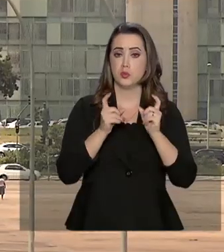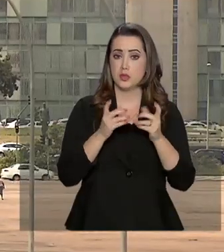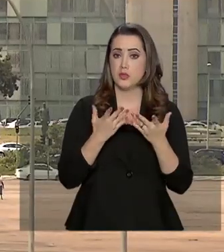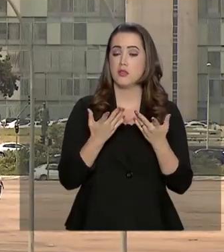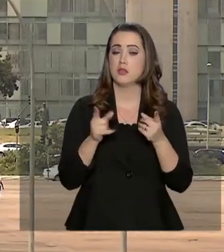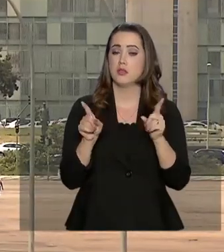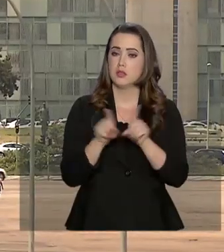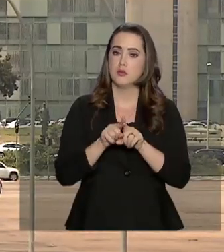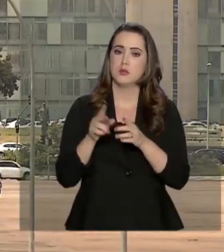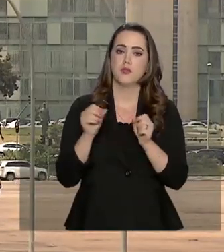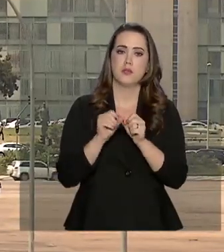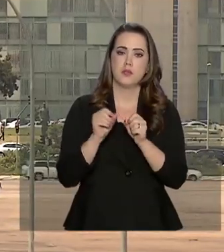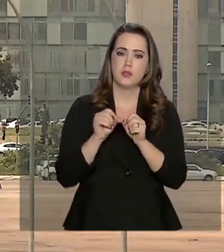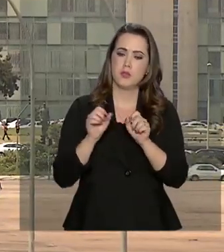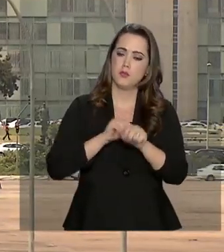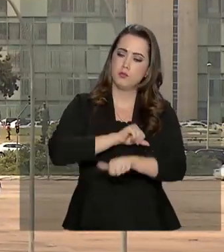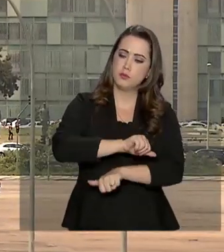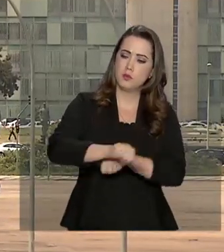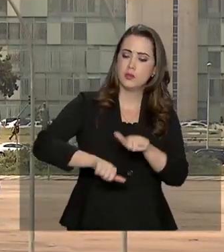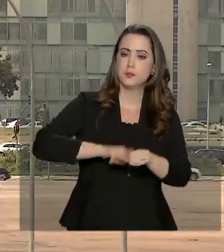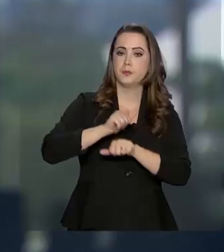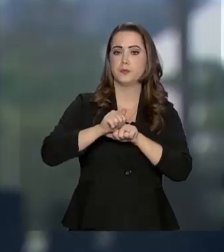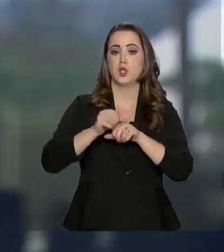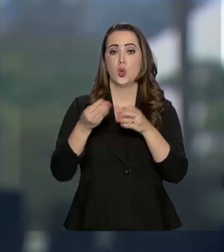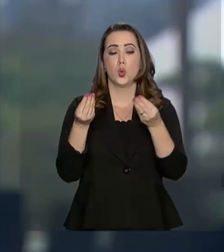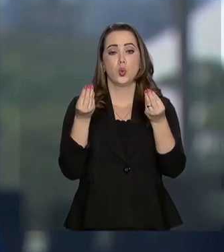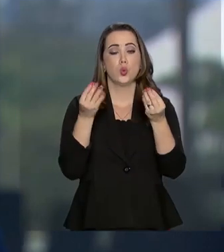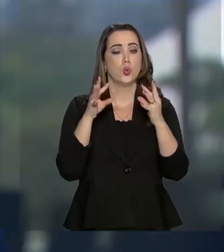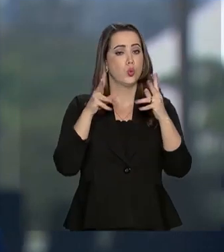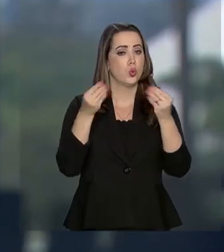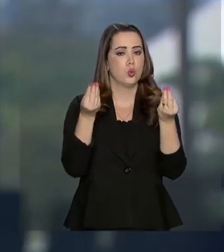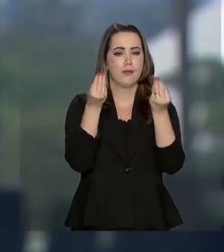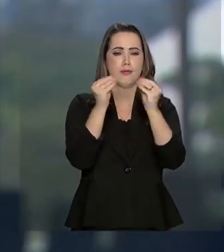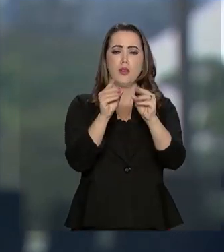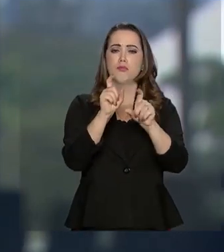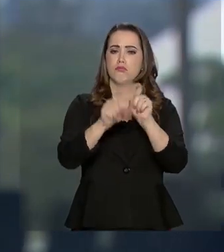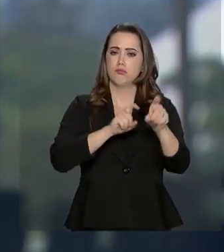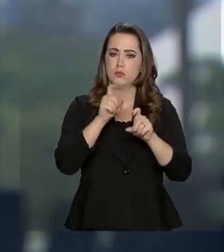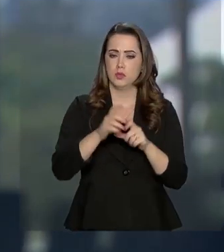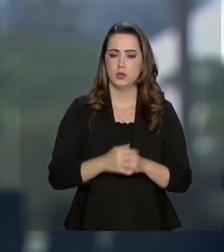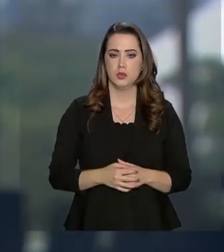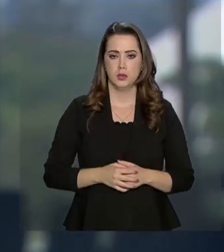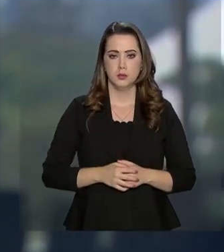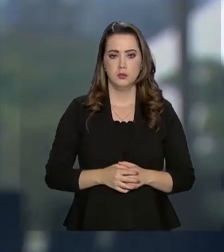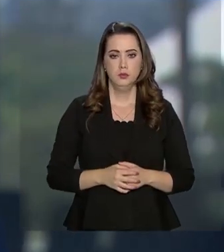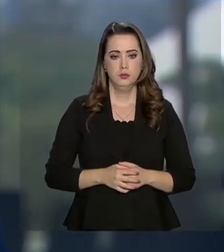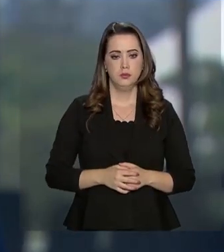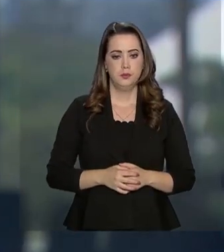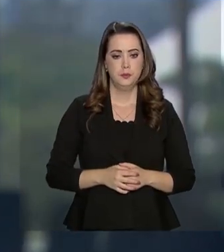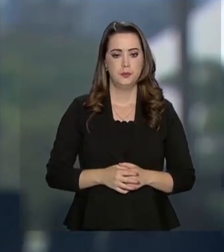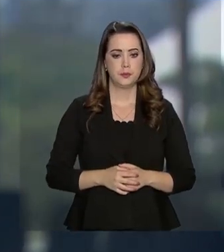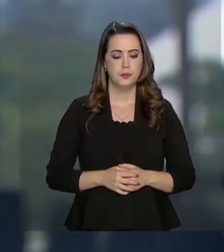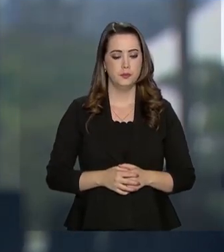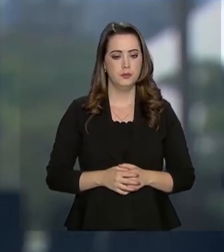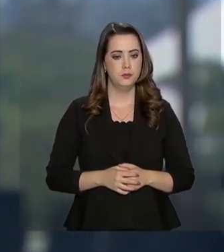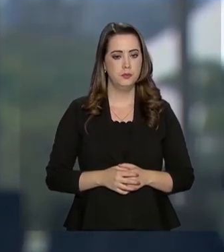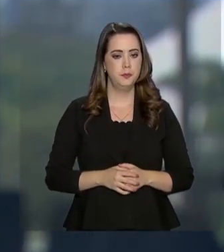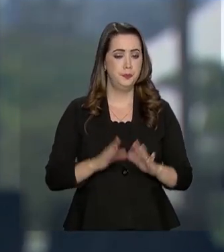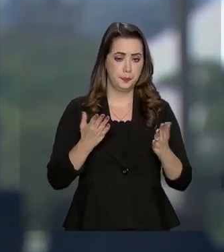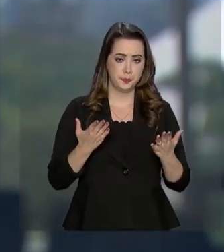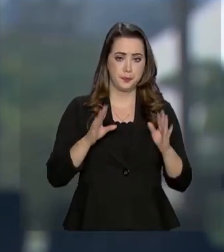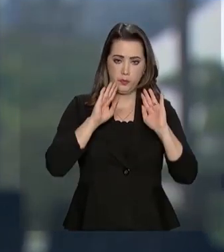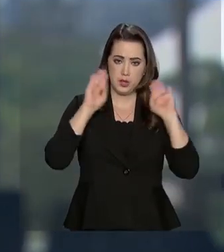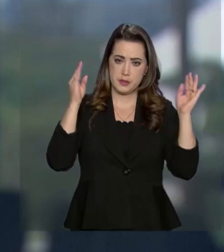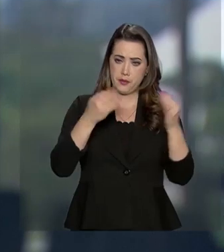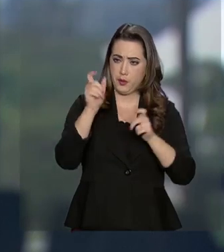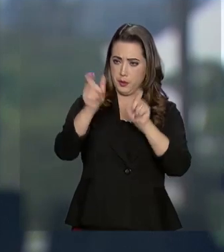e realizar uma transformação digital. No momento que você foca o cidadão, você tem que passar obrigatoriamente pela